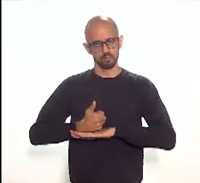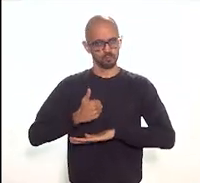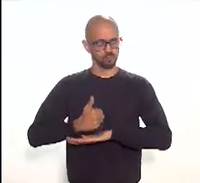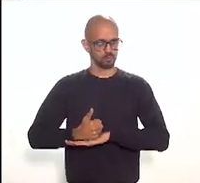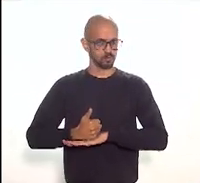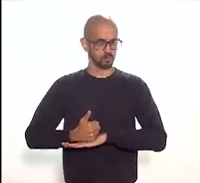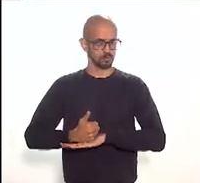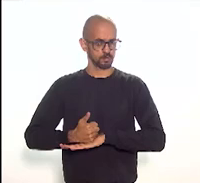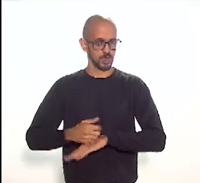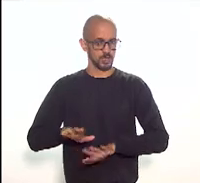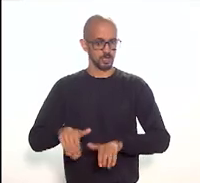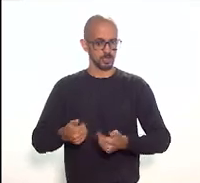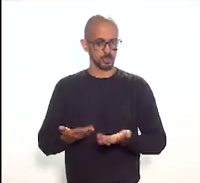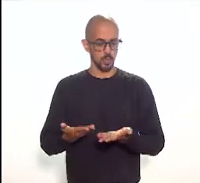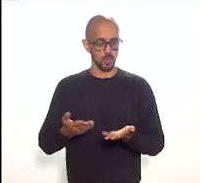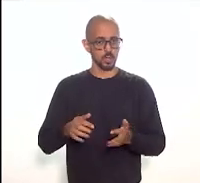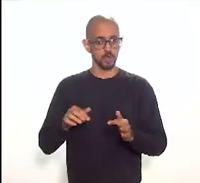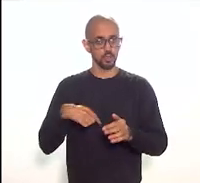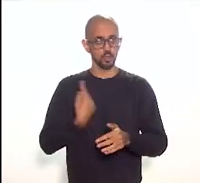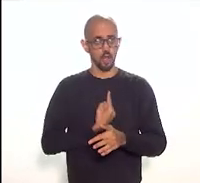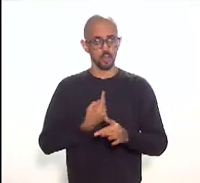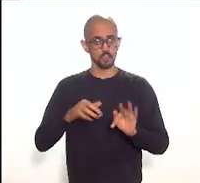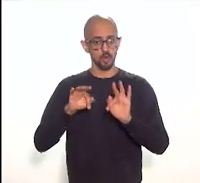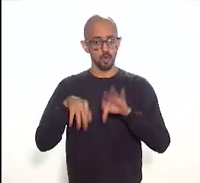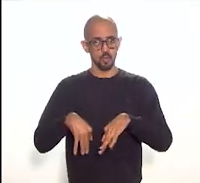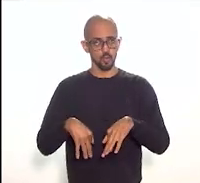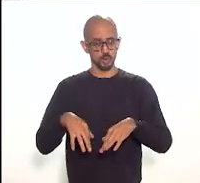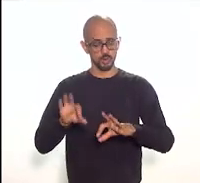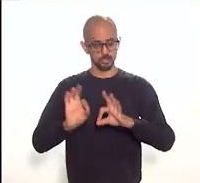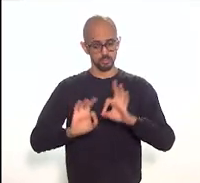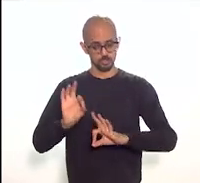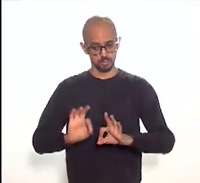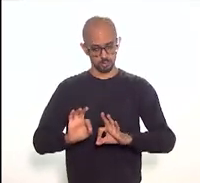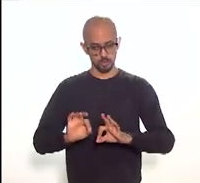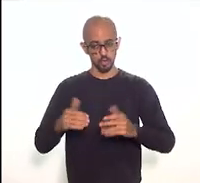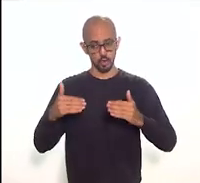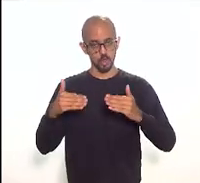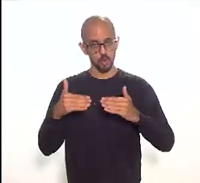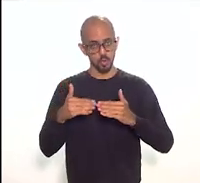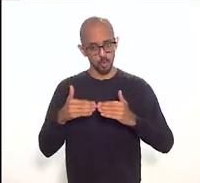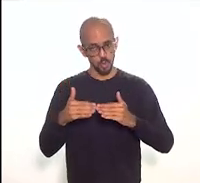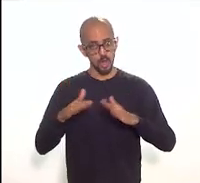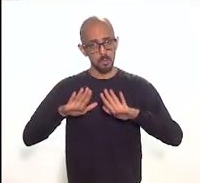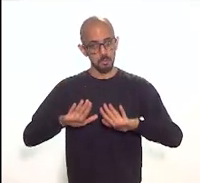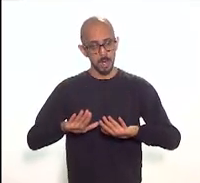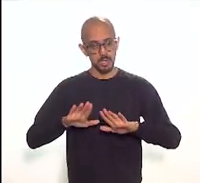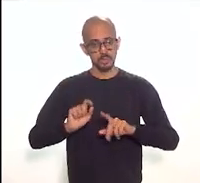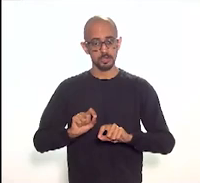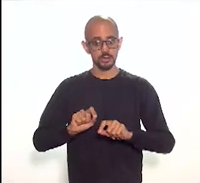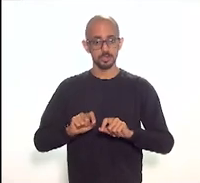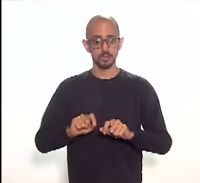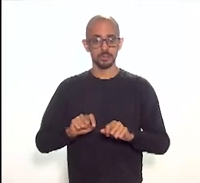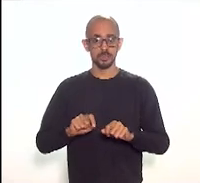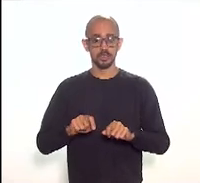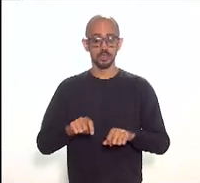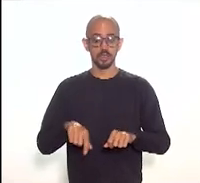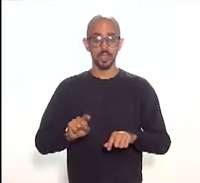do exposto o COFEM conclui pela pertinência do projeto desde que as questões relativas ao atendimento à lei 7